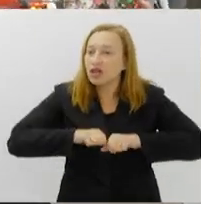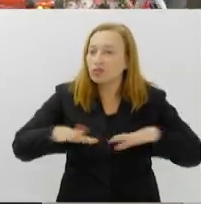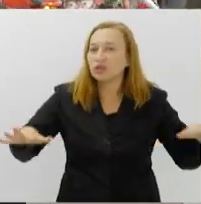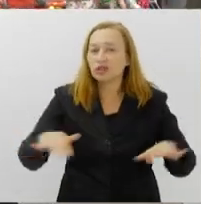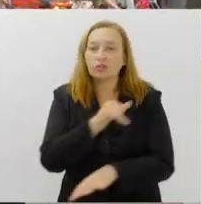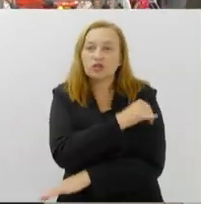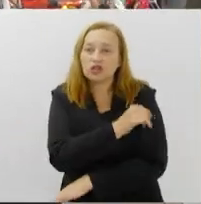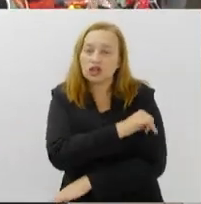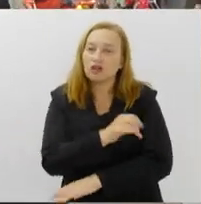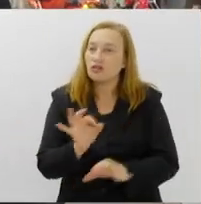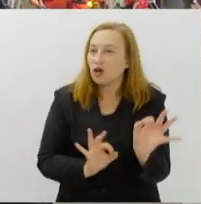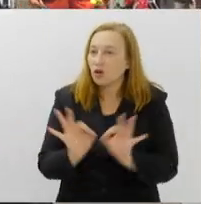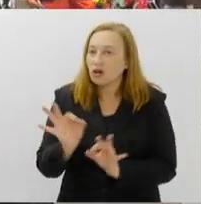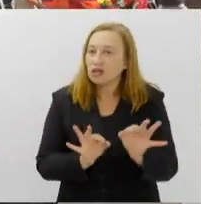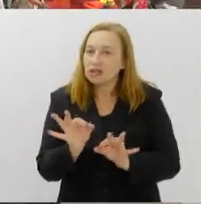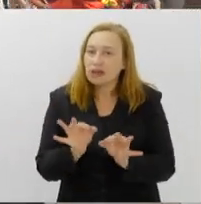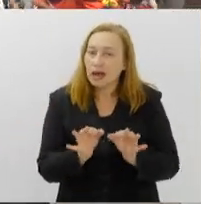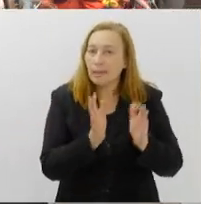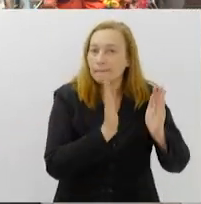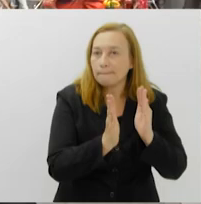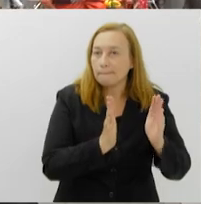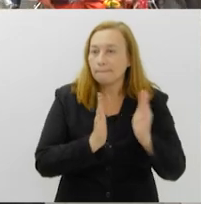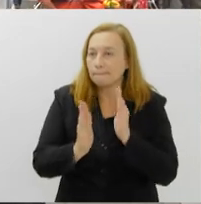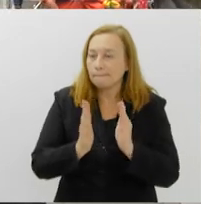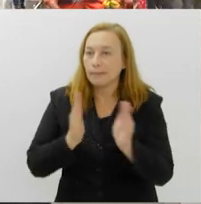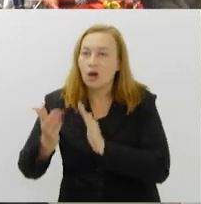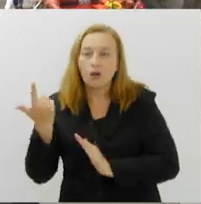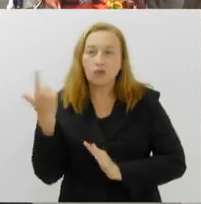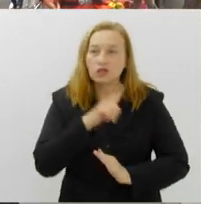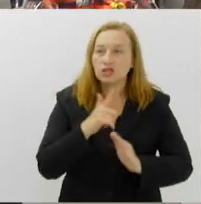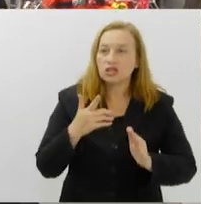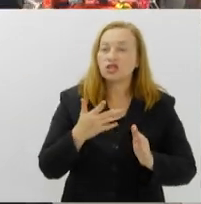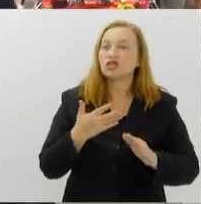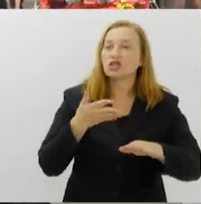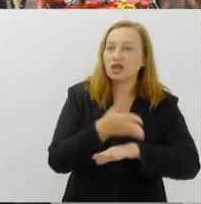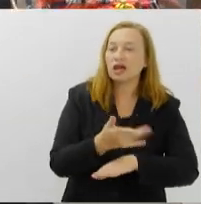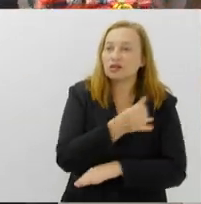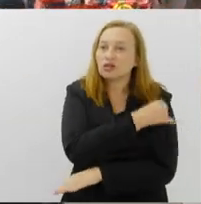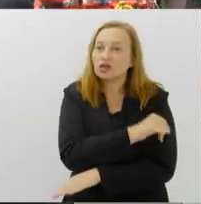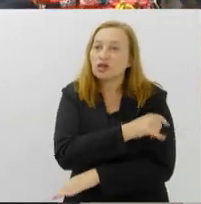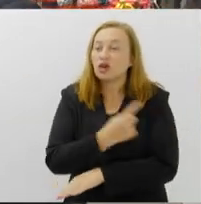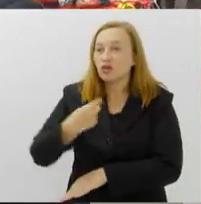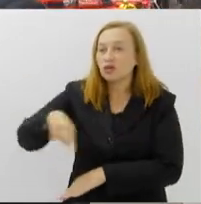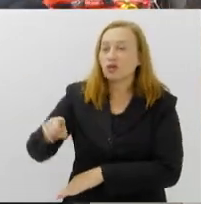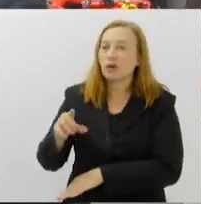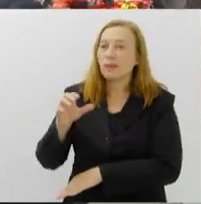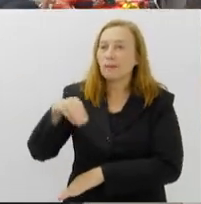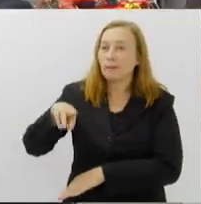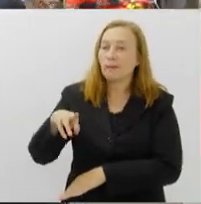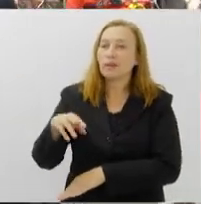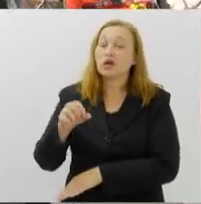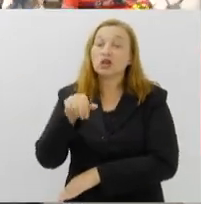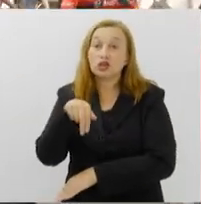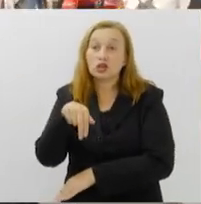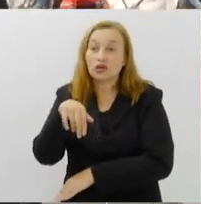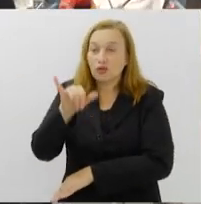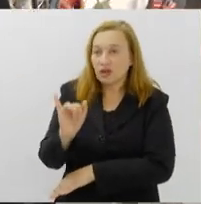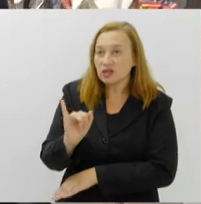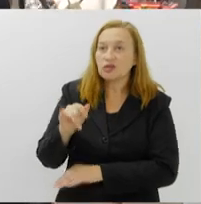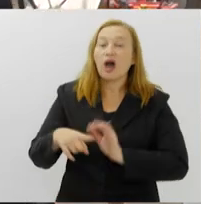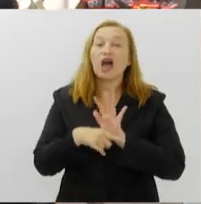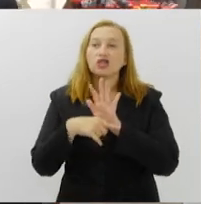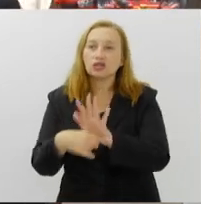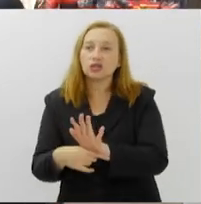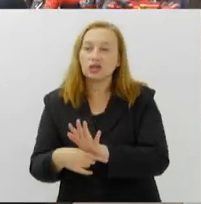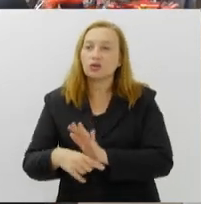de Janeiro. Quando a gente vai organizando por partes, a gente consegue chegar para o Rio de Janeiro. Fui para Mário Guimarães, lá em Nova Iguaçu, estamos ajudando a